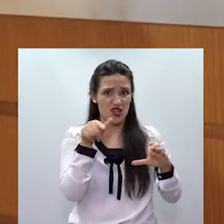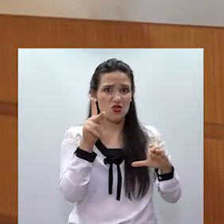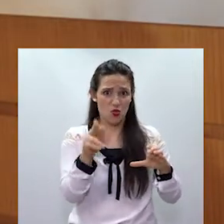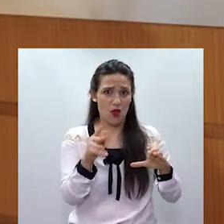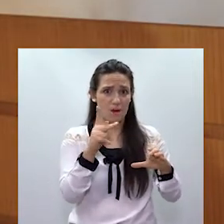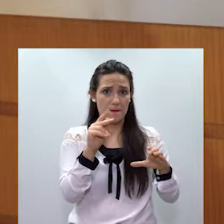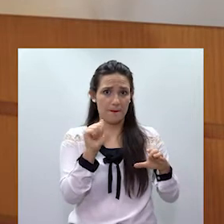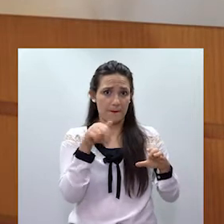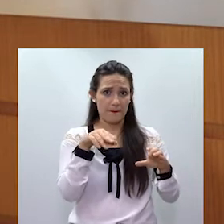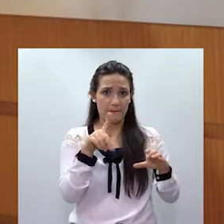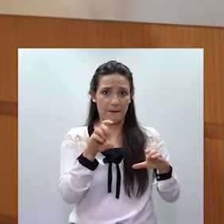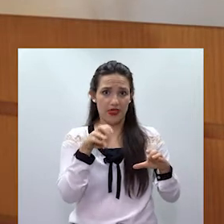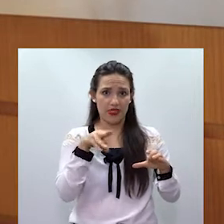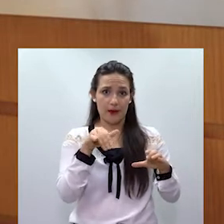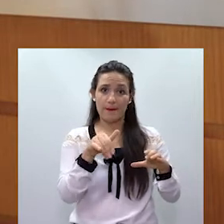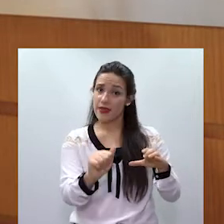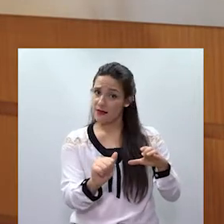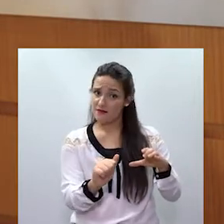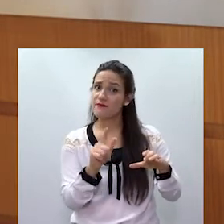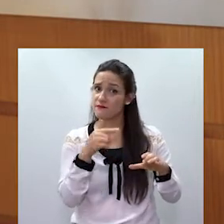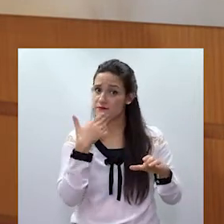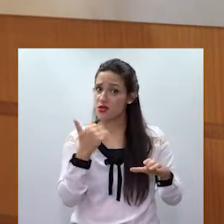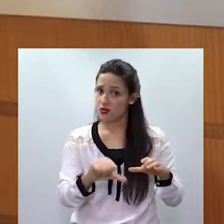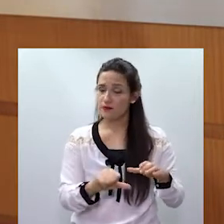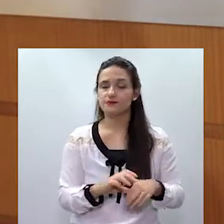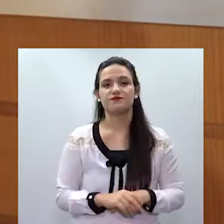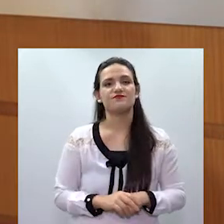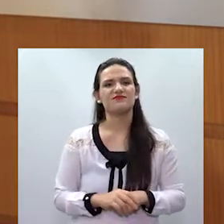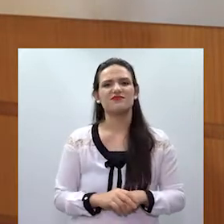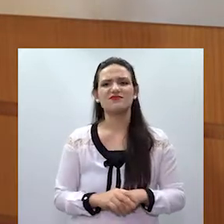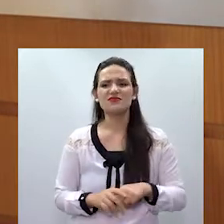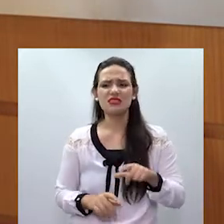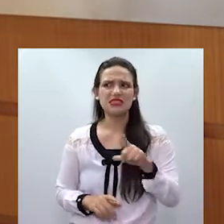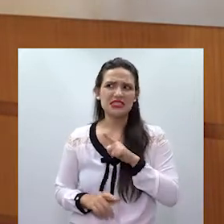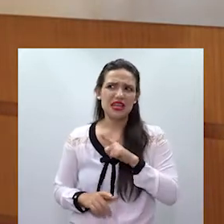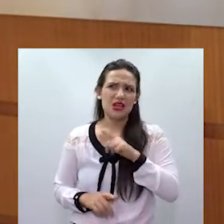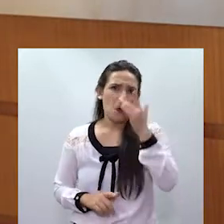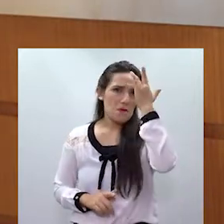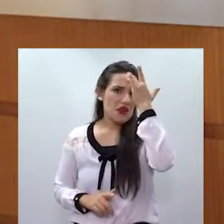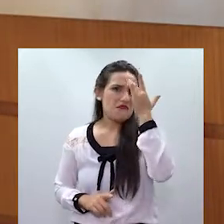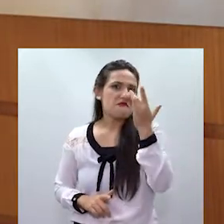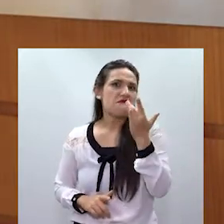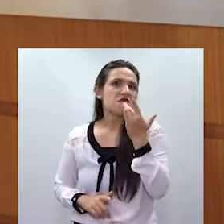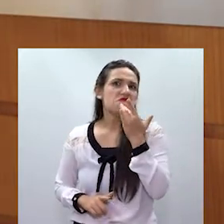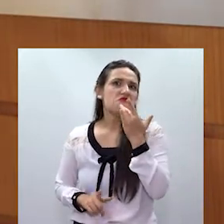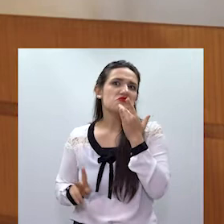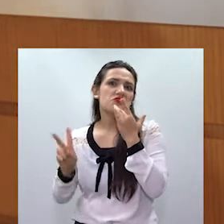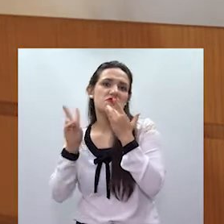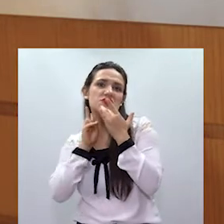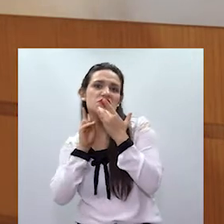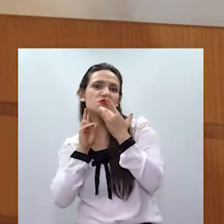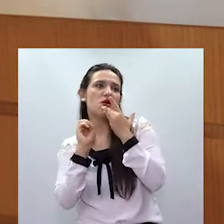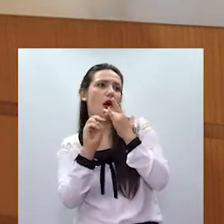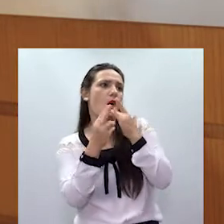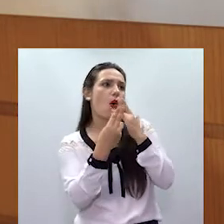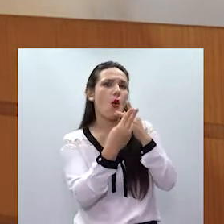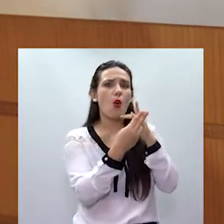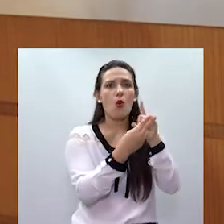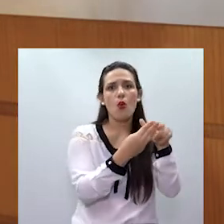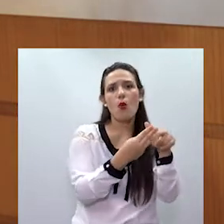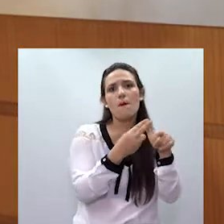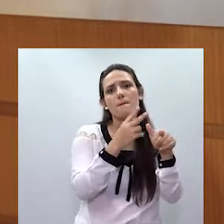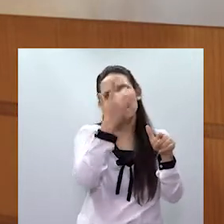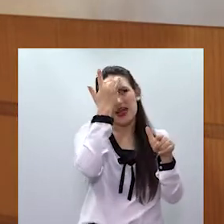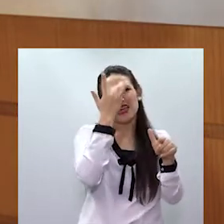A gente costuma, quem trabalha na área, costuma mencionar que não existe um padrão nem de vítima nem de agressor. Algumas